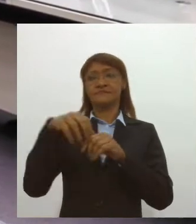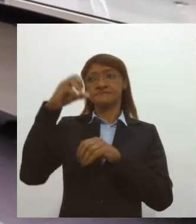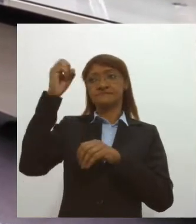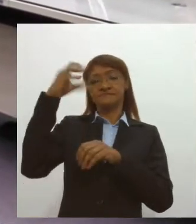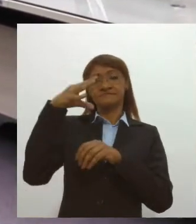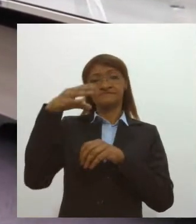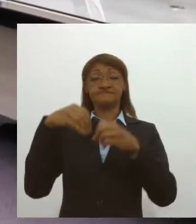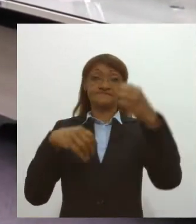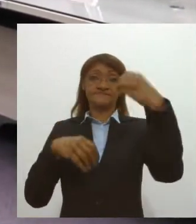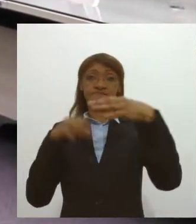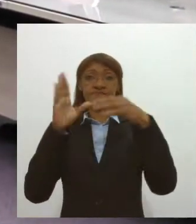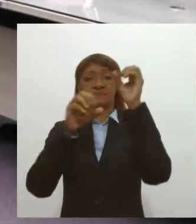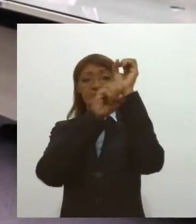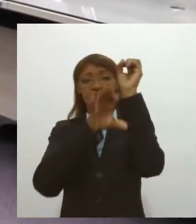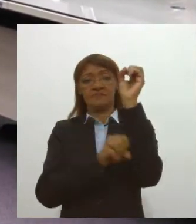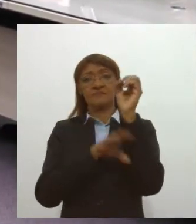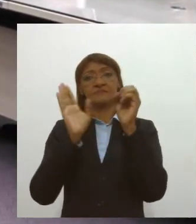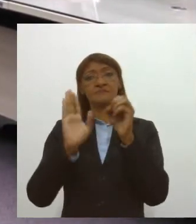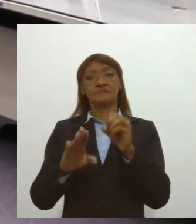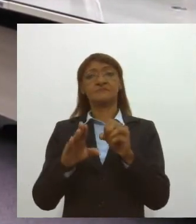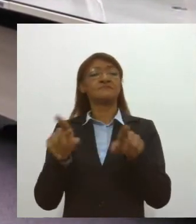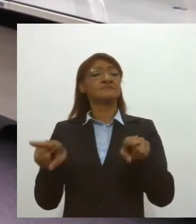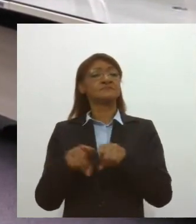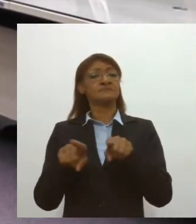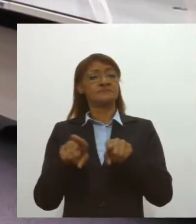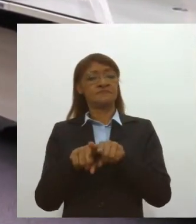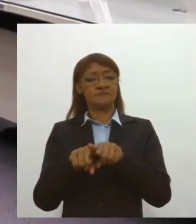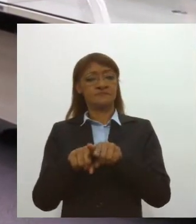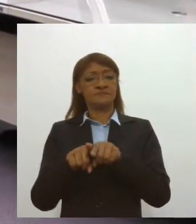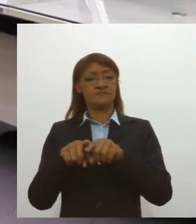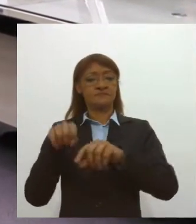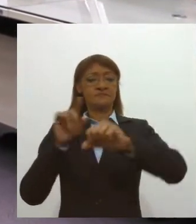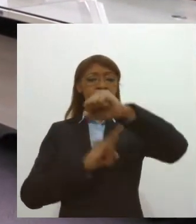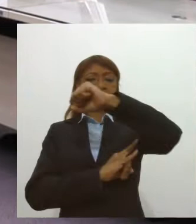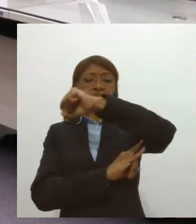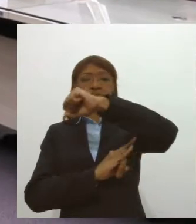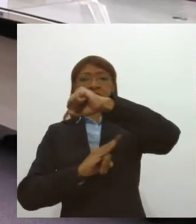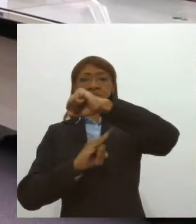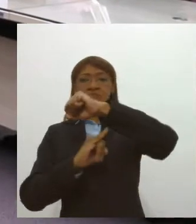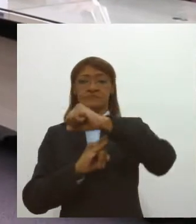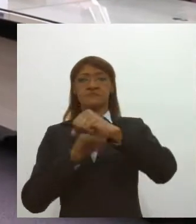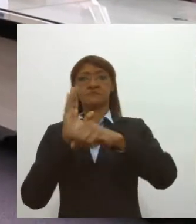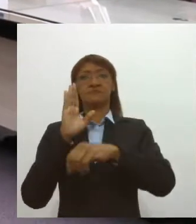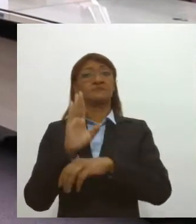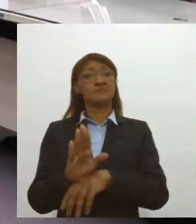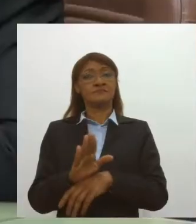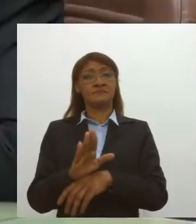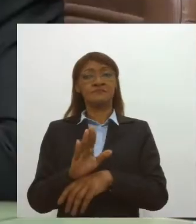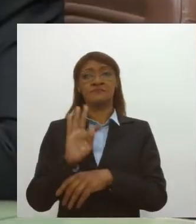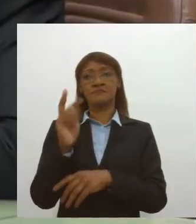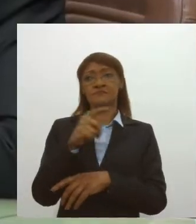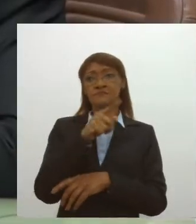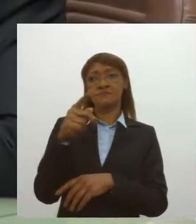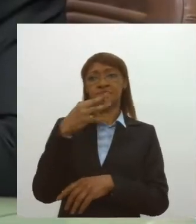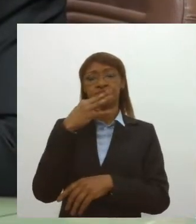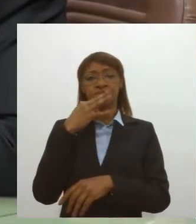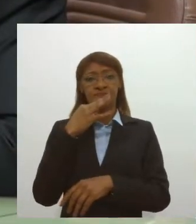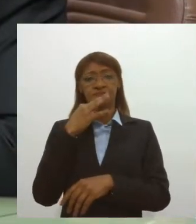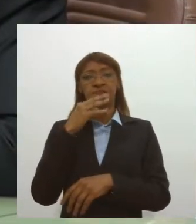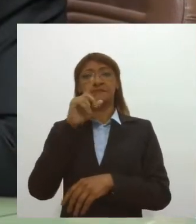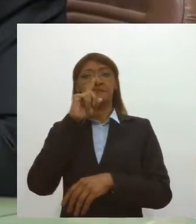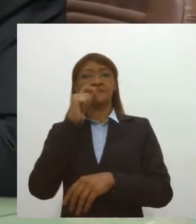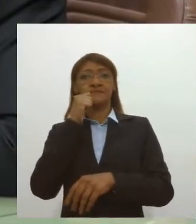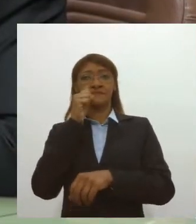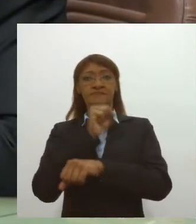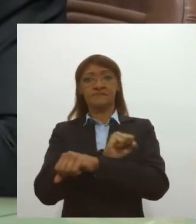revitalização do sistema de iluminação temática da ponte construtor João Alves, mais conhecida como a ponte Aracaju-Barra,